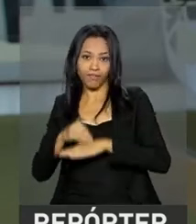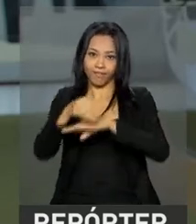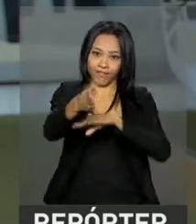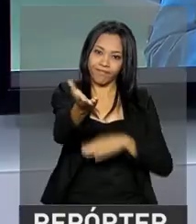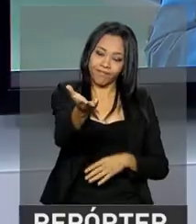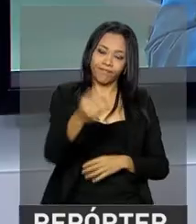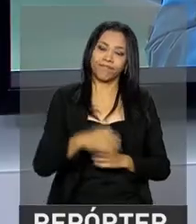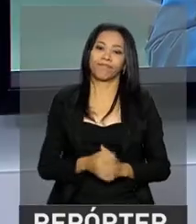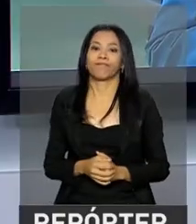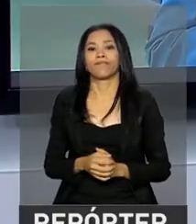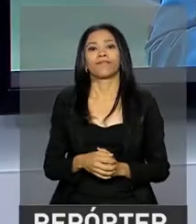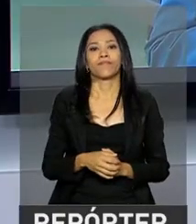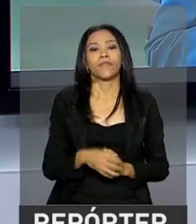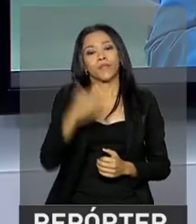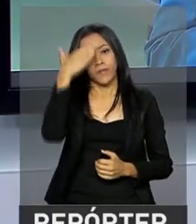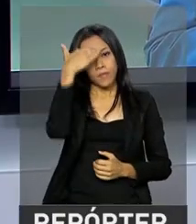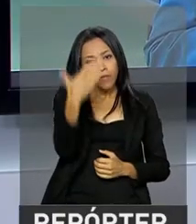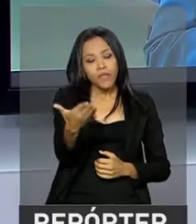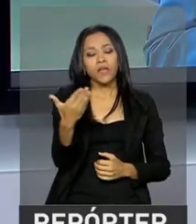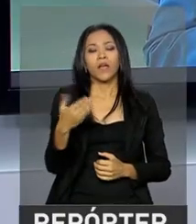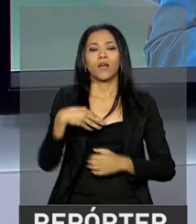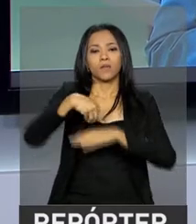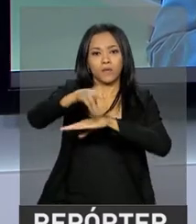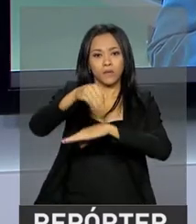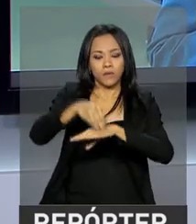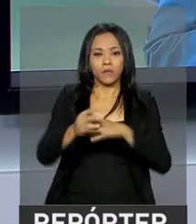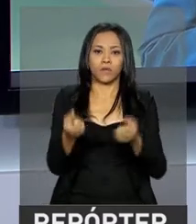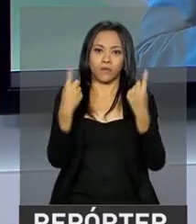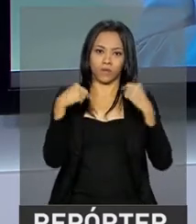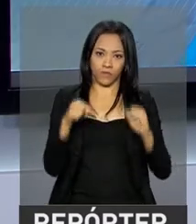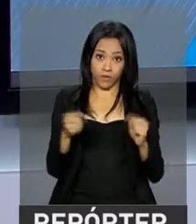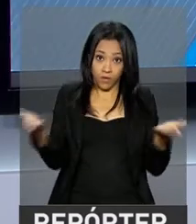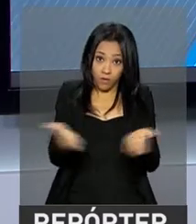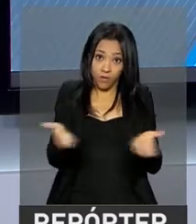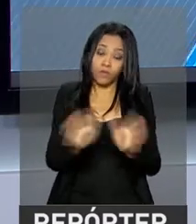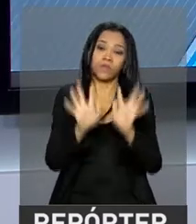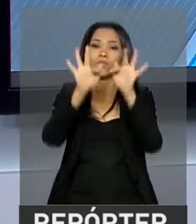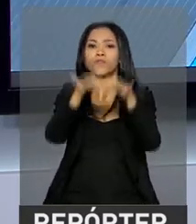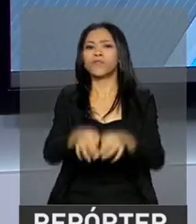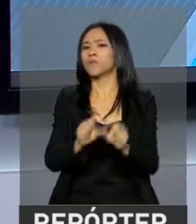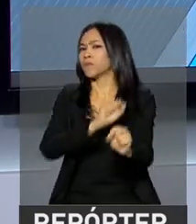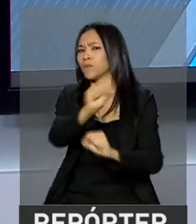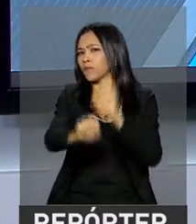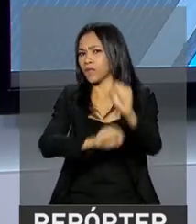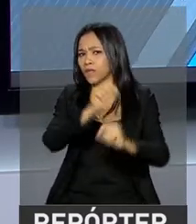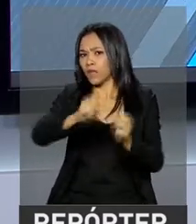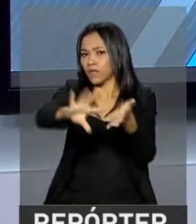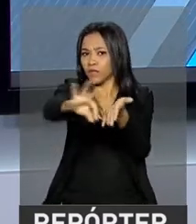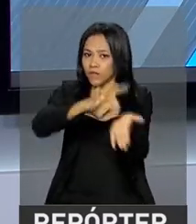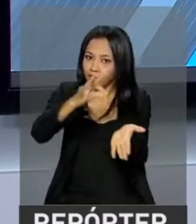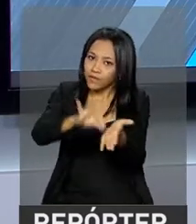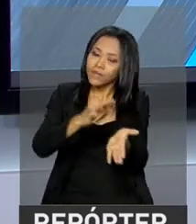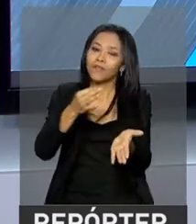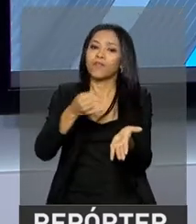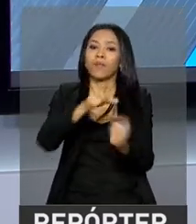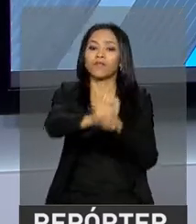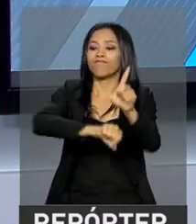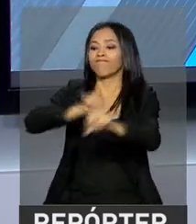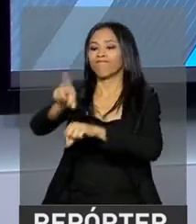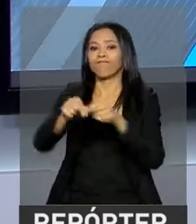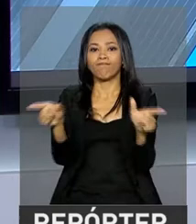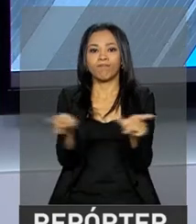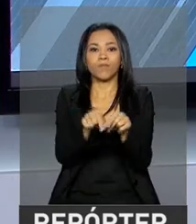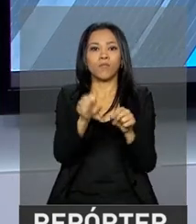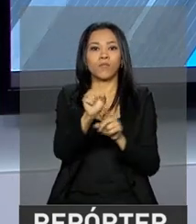você. Tá bom, João Pedro. Obrigado pelas suas informações. E olha, termina hoje o prazo de matrícula para os selecionados no